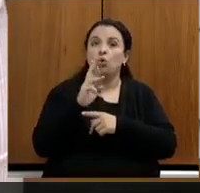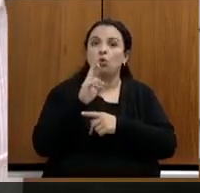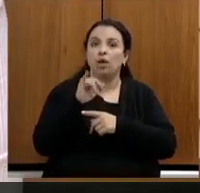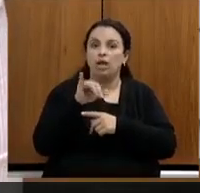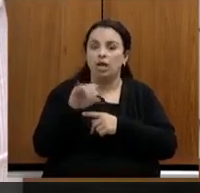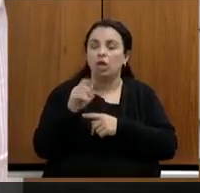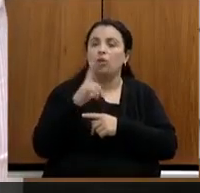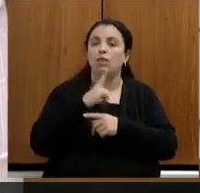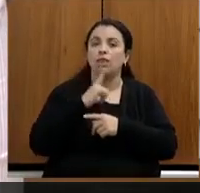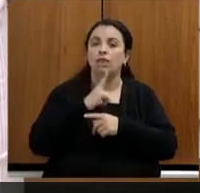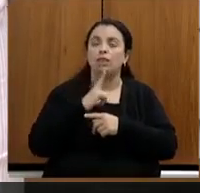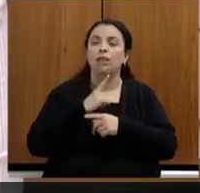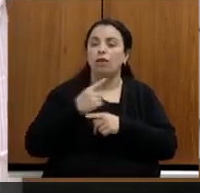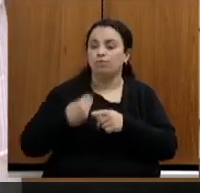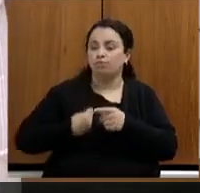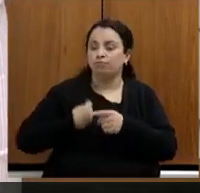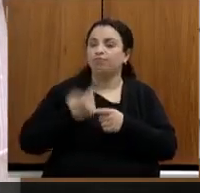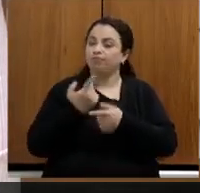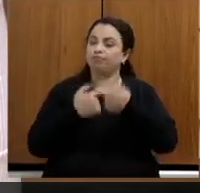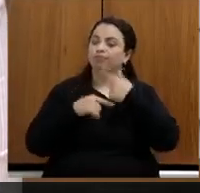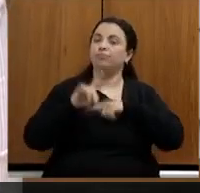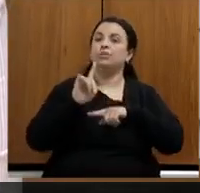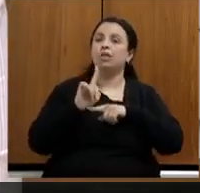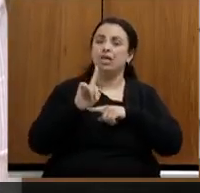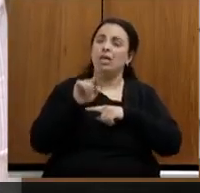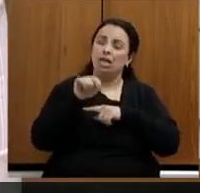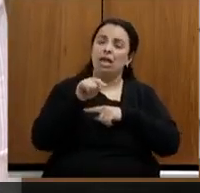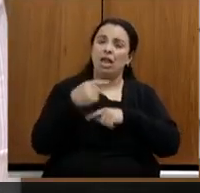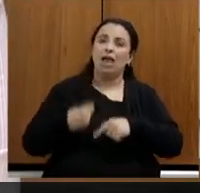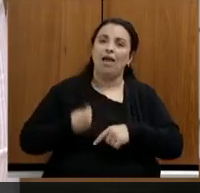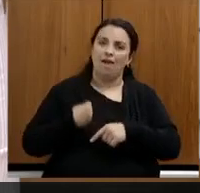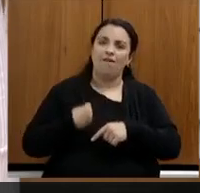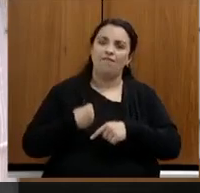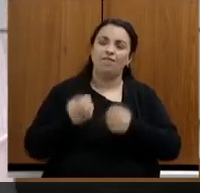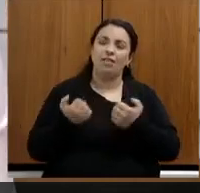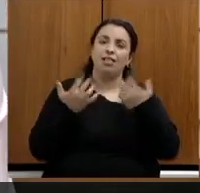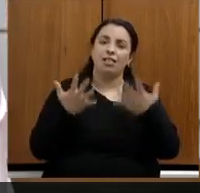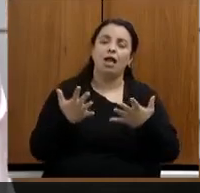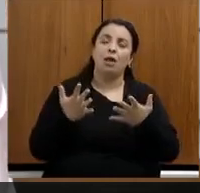na nossa região então eu te agradeço por isso te agradeço pela participação